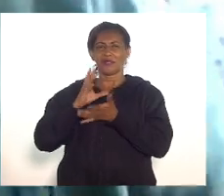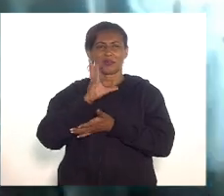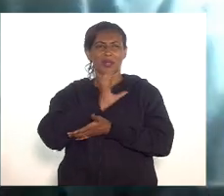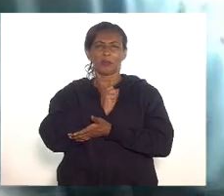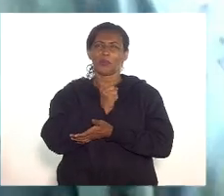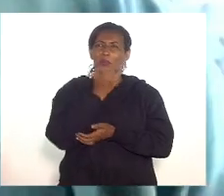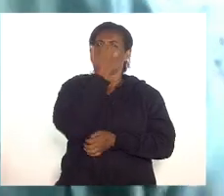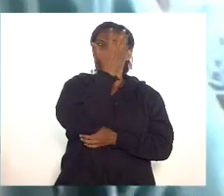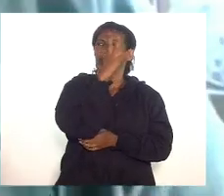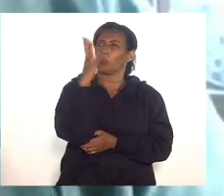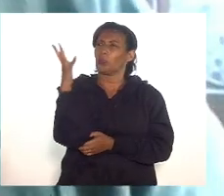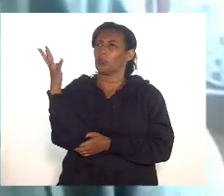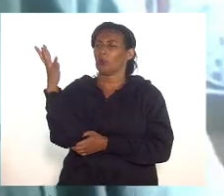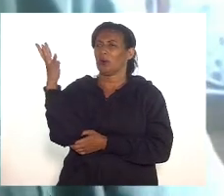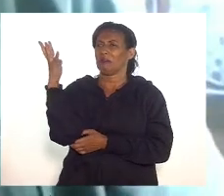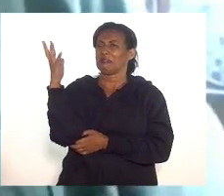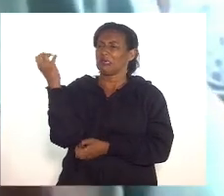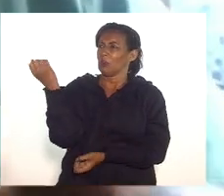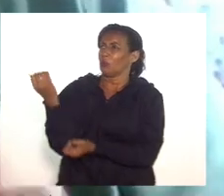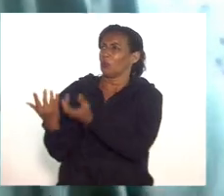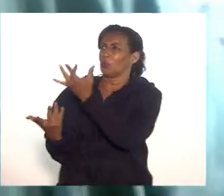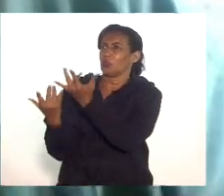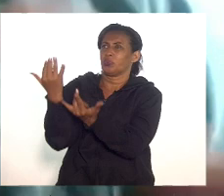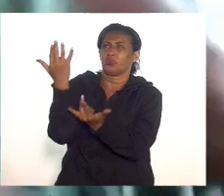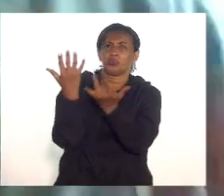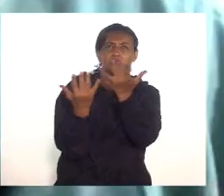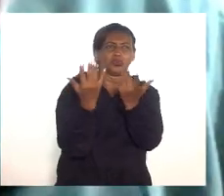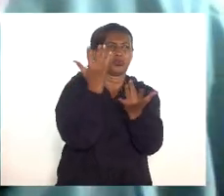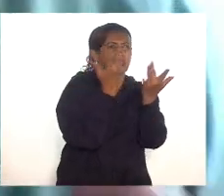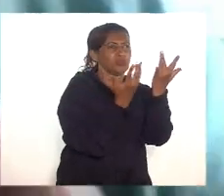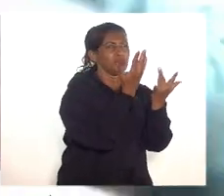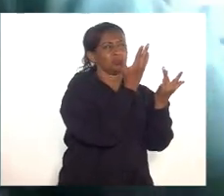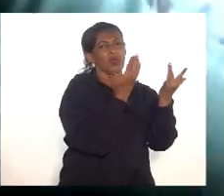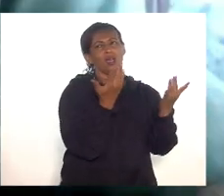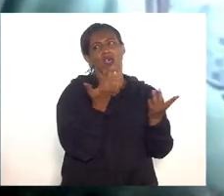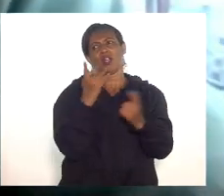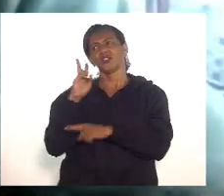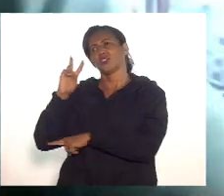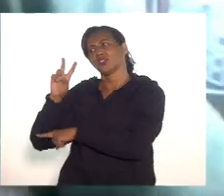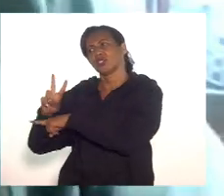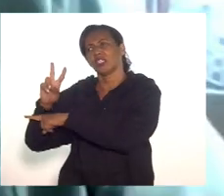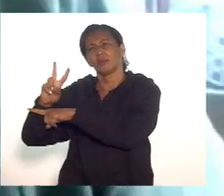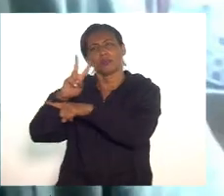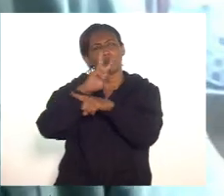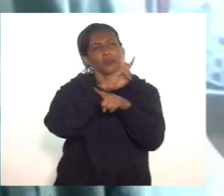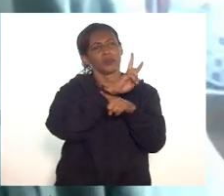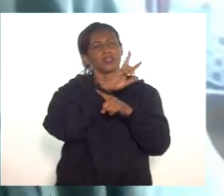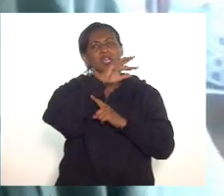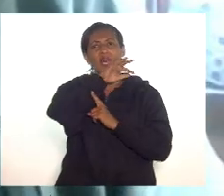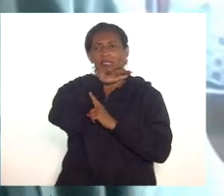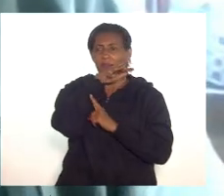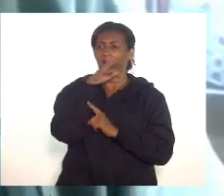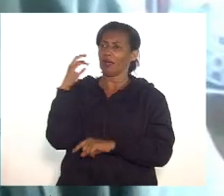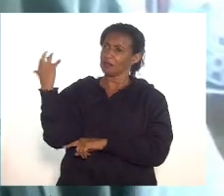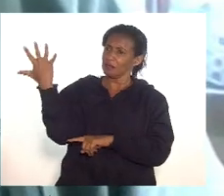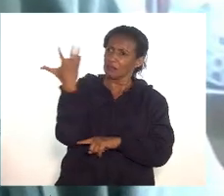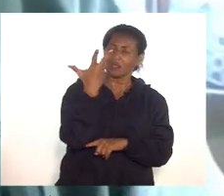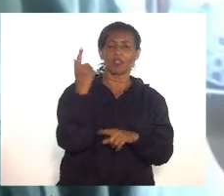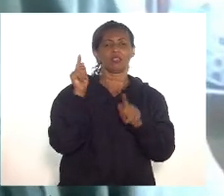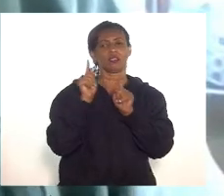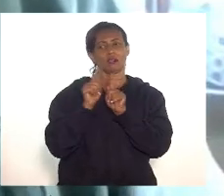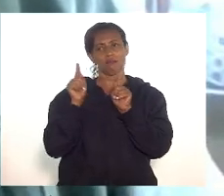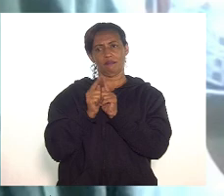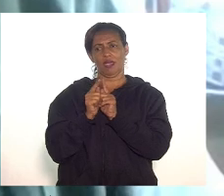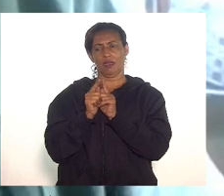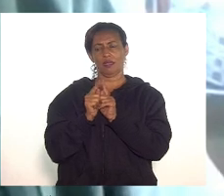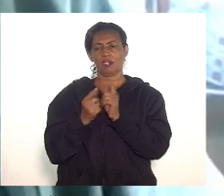Salles com desmatamento, queimadas, a gente tem que proteger os pets e proteger a biodiversidade. Então, essa Assembleia tem aprovado